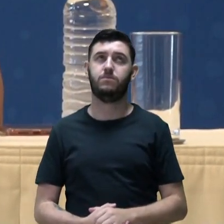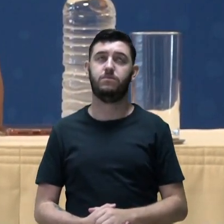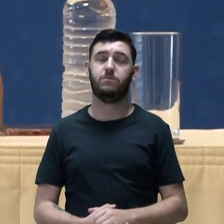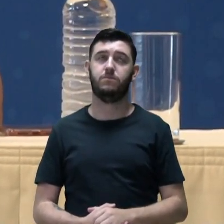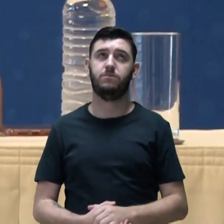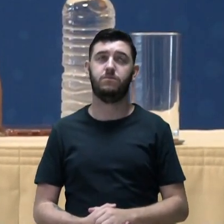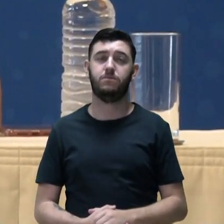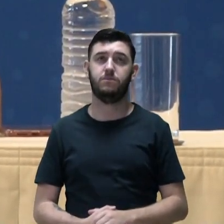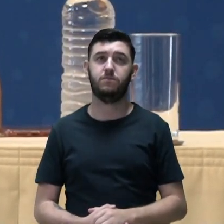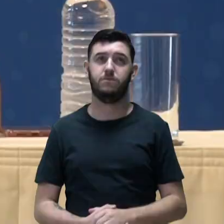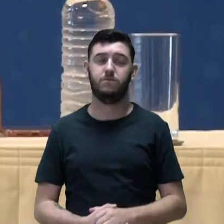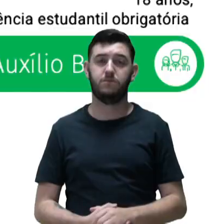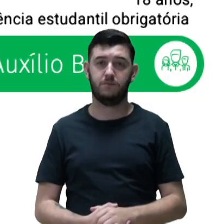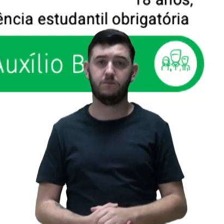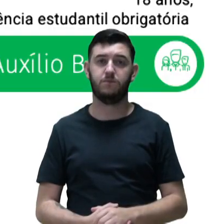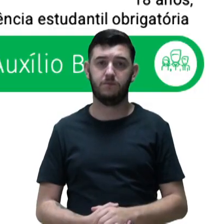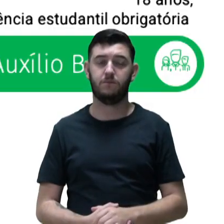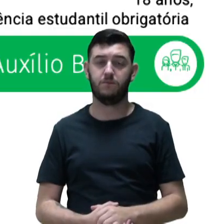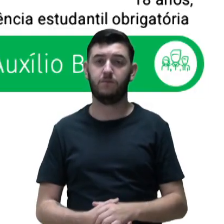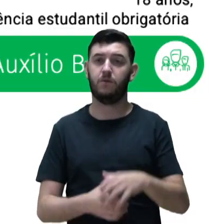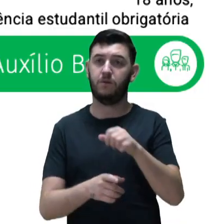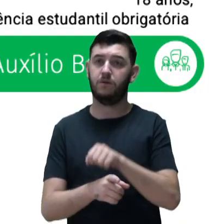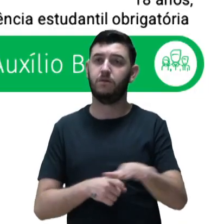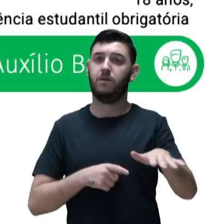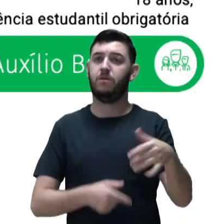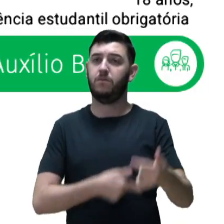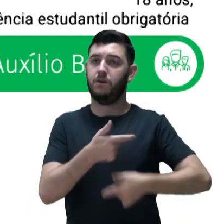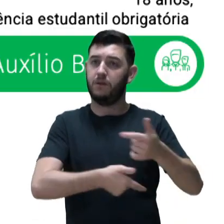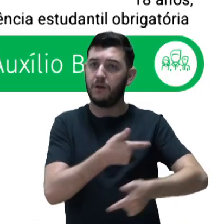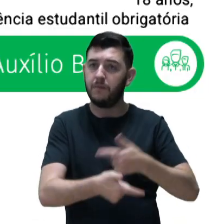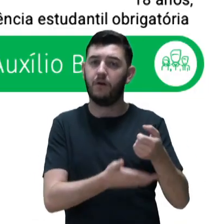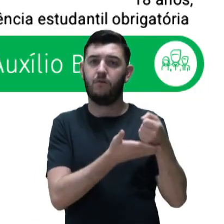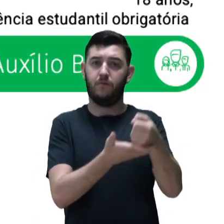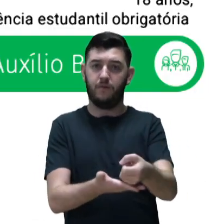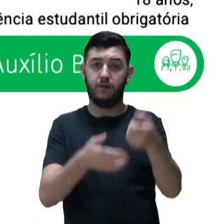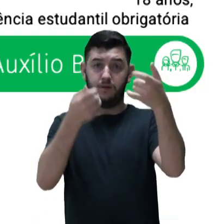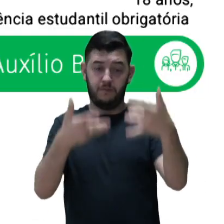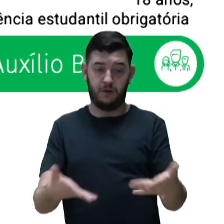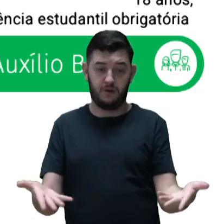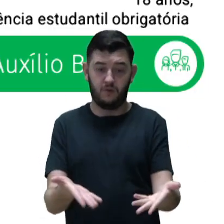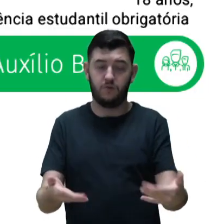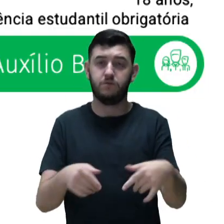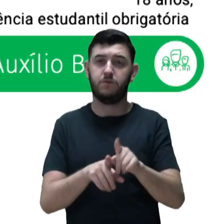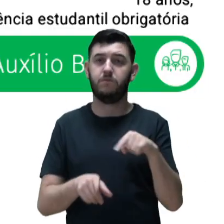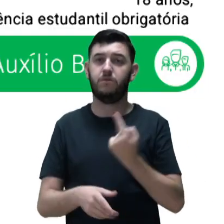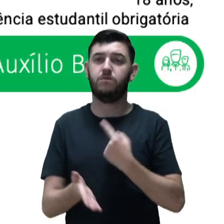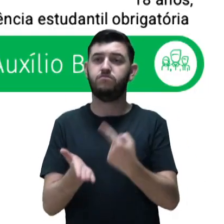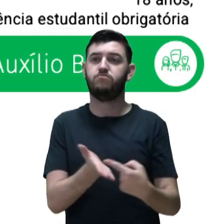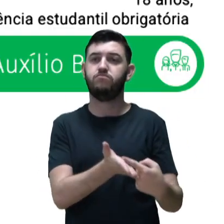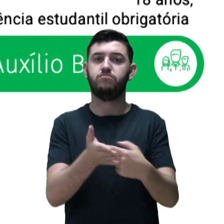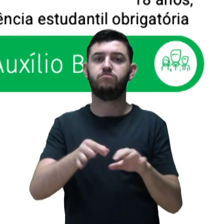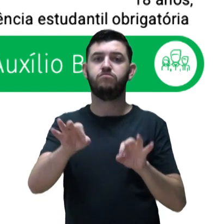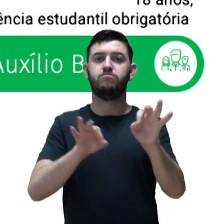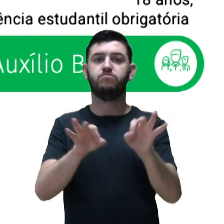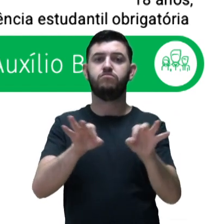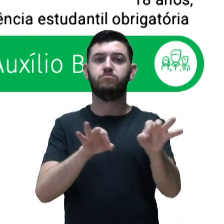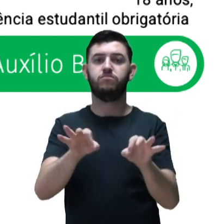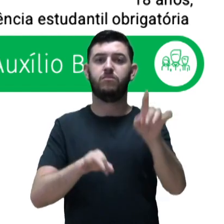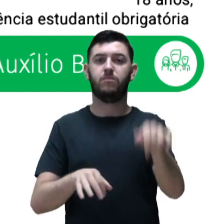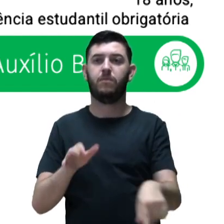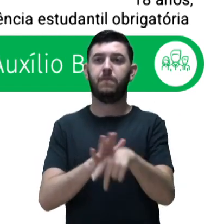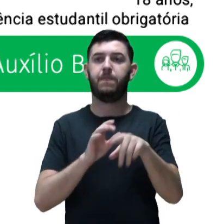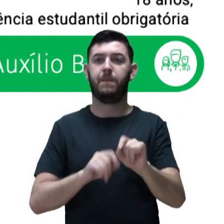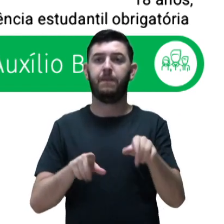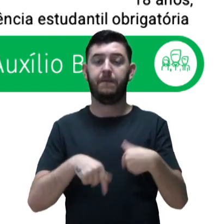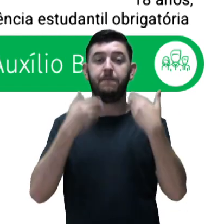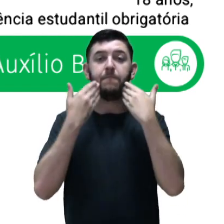Com relação a essa demanda barra oferta, como já foi dito também hoje, a gente faz o alinhamento entre o que